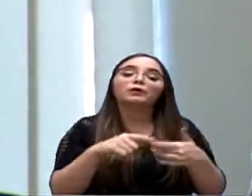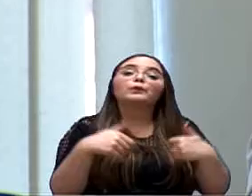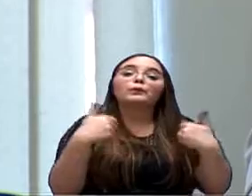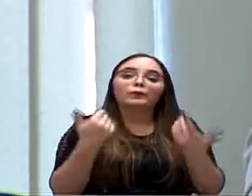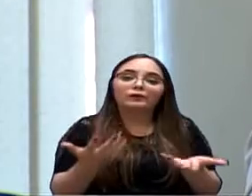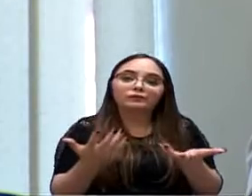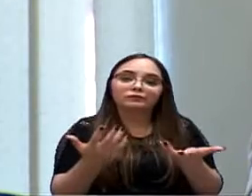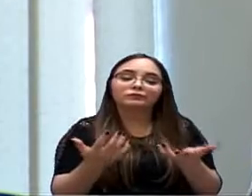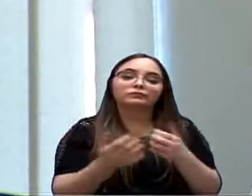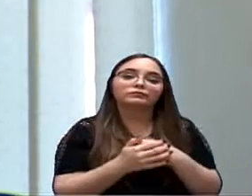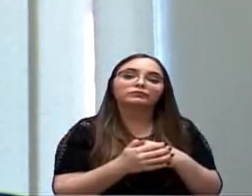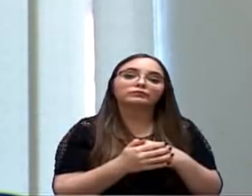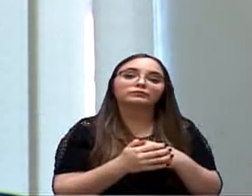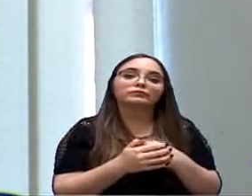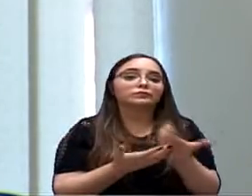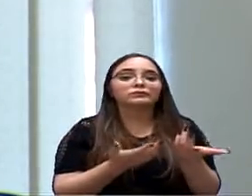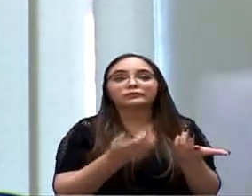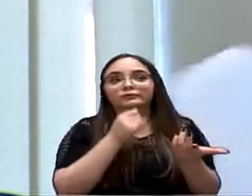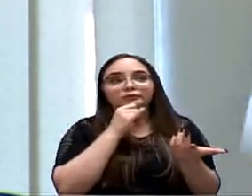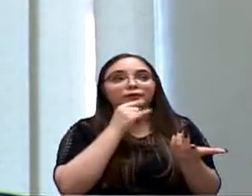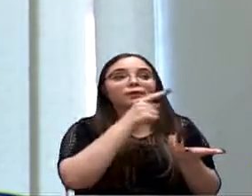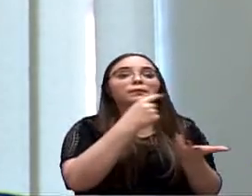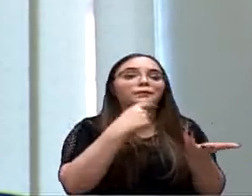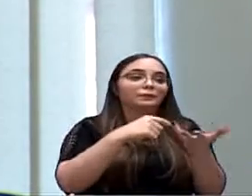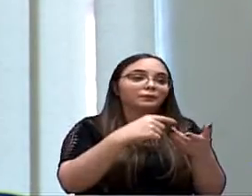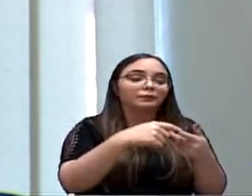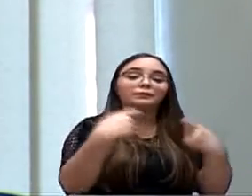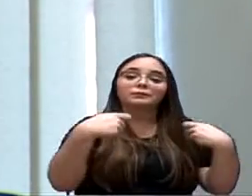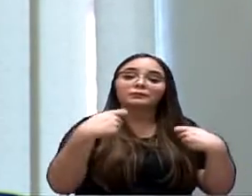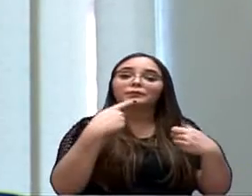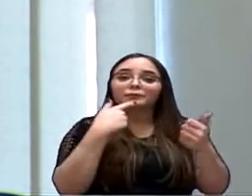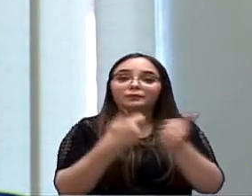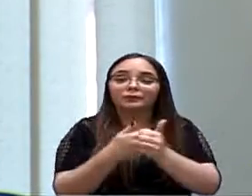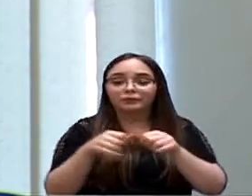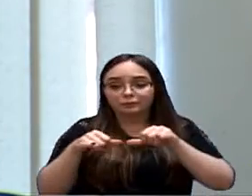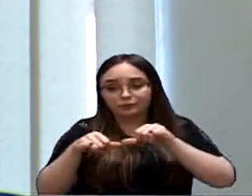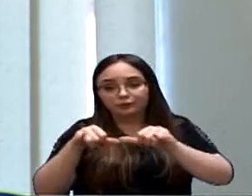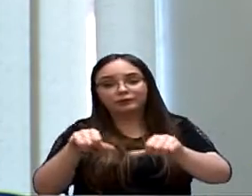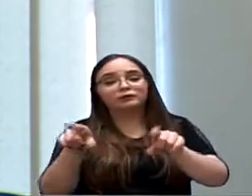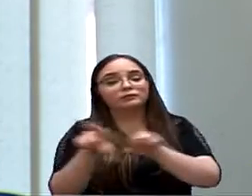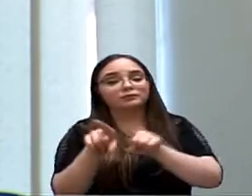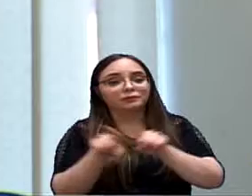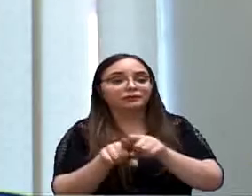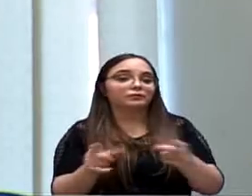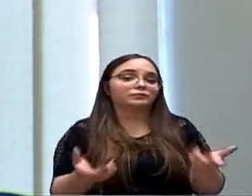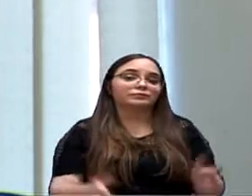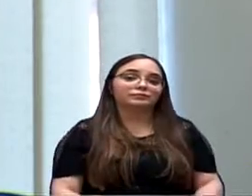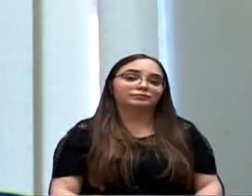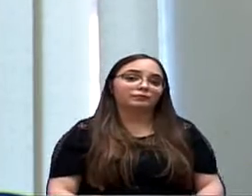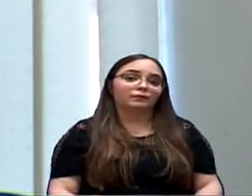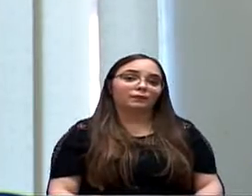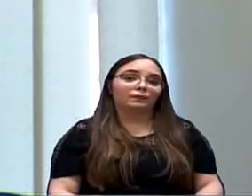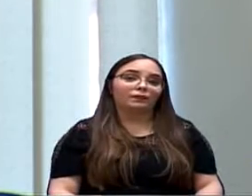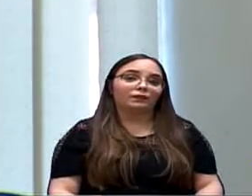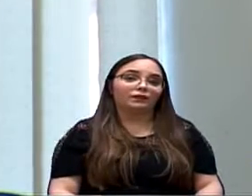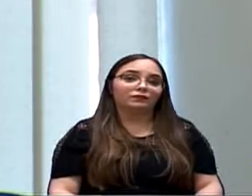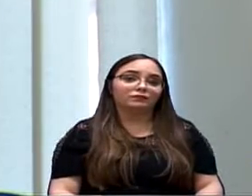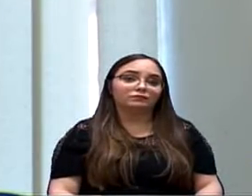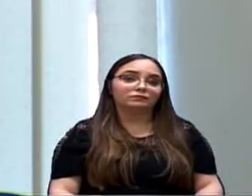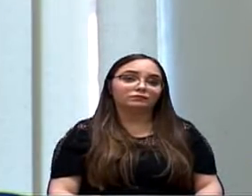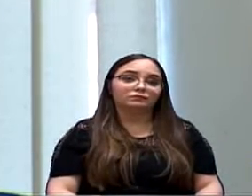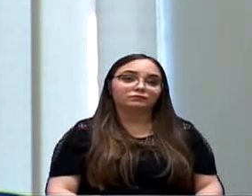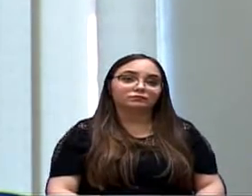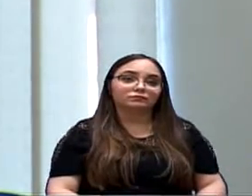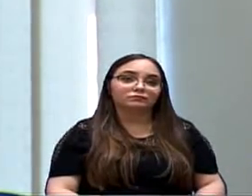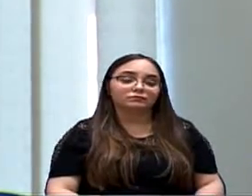senhor falou em um supermercado. Também. Um imenso de um supermercado. Não, empreendimento também. Outro empreendimento. começou com o loteamento,